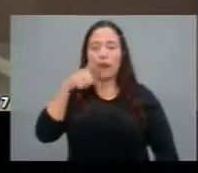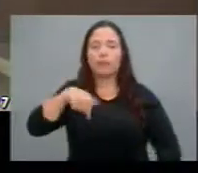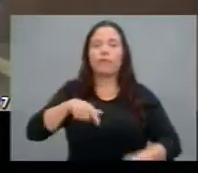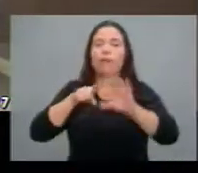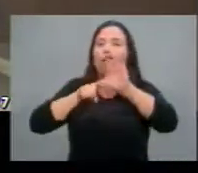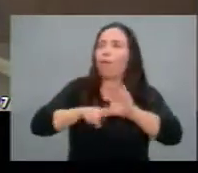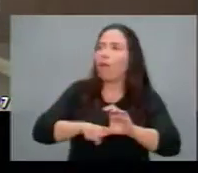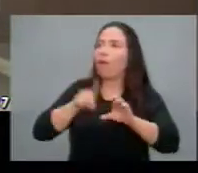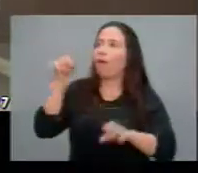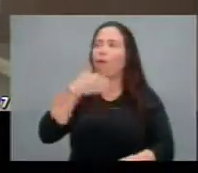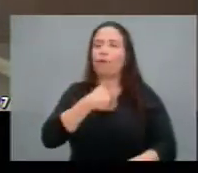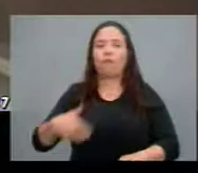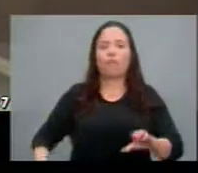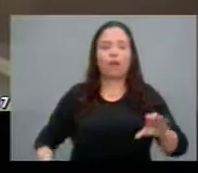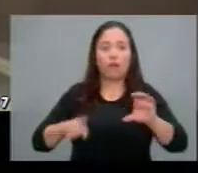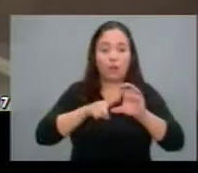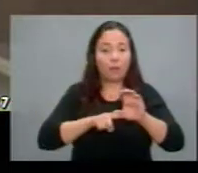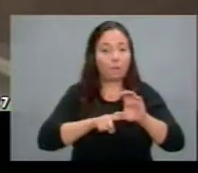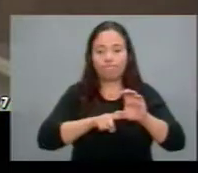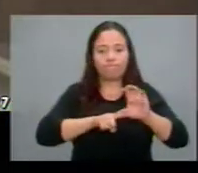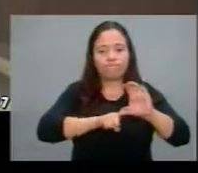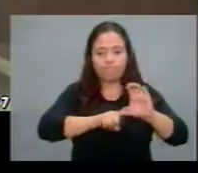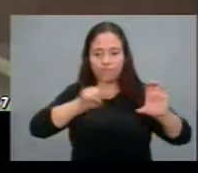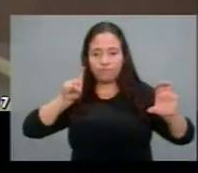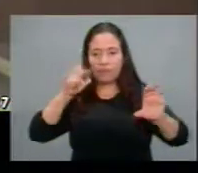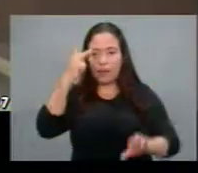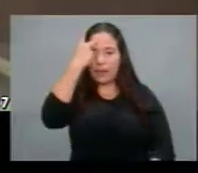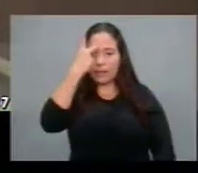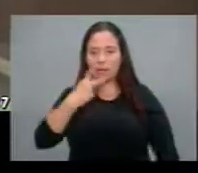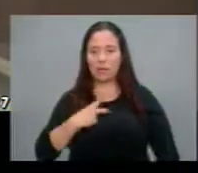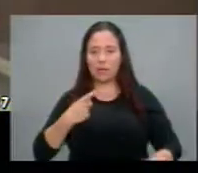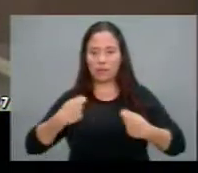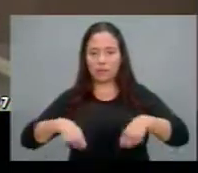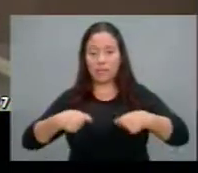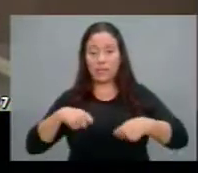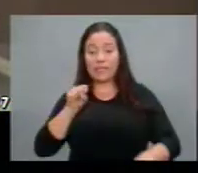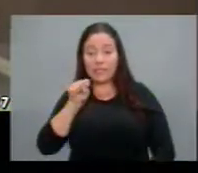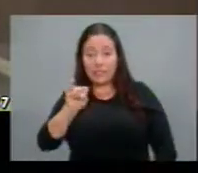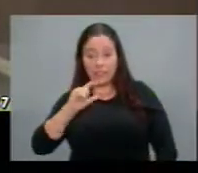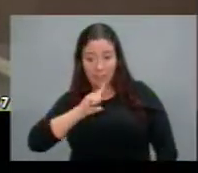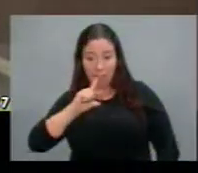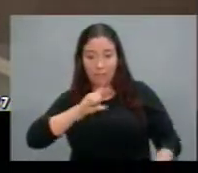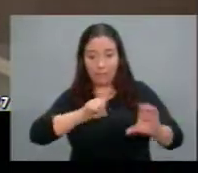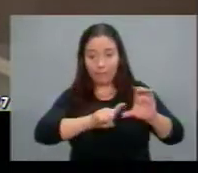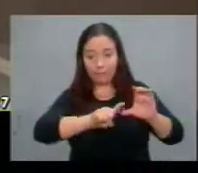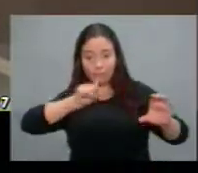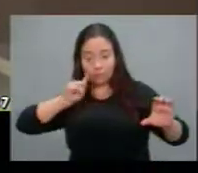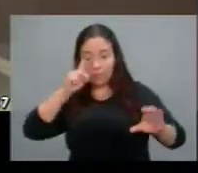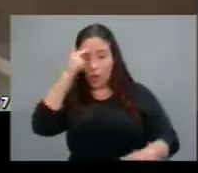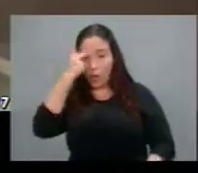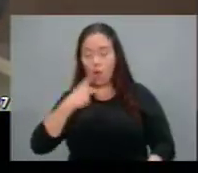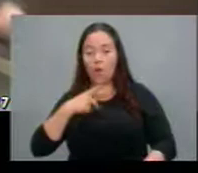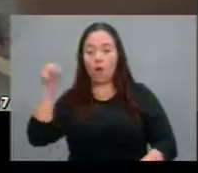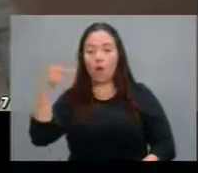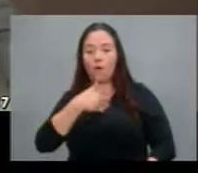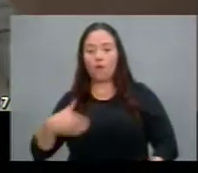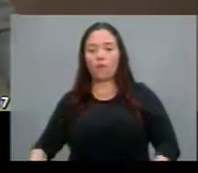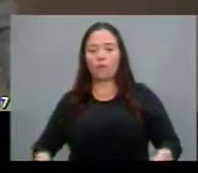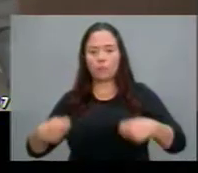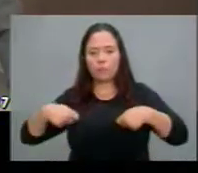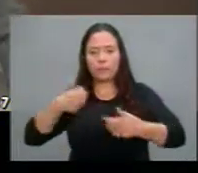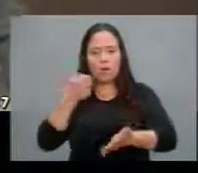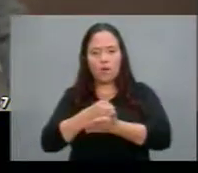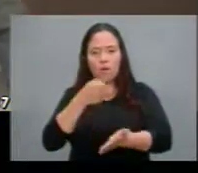se nós tivéssemos autonomia e independência o legislativo ele tinha obrigação de tomar a